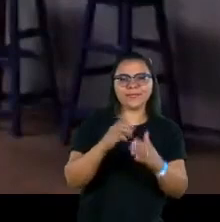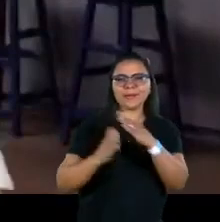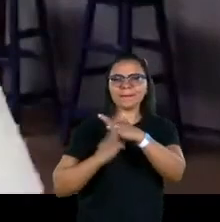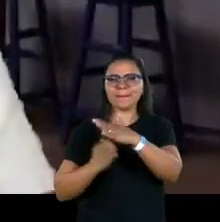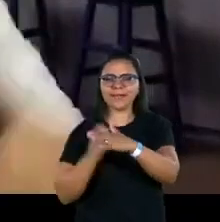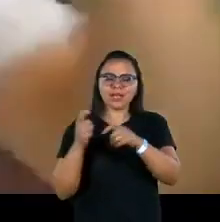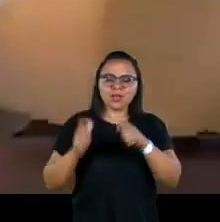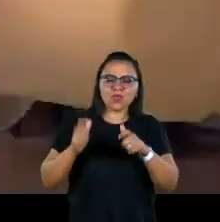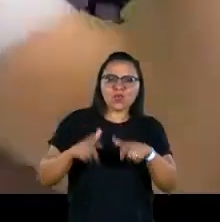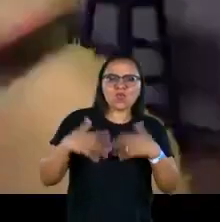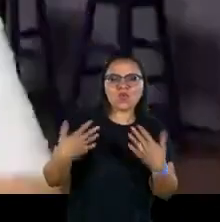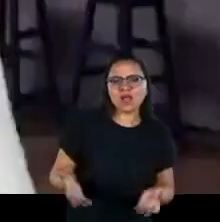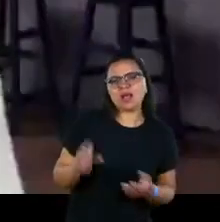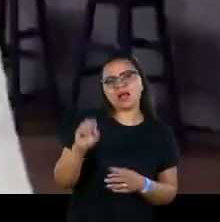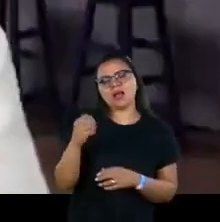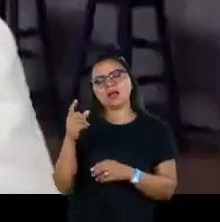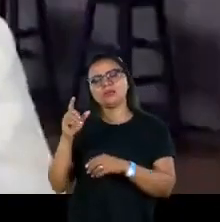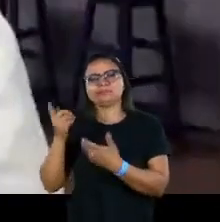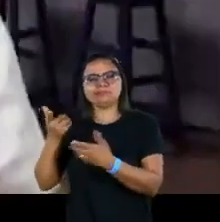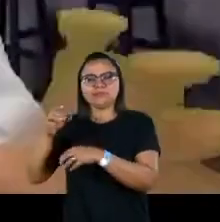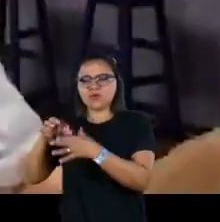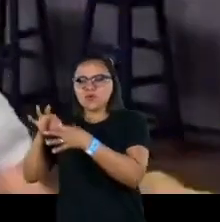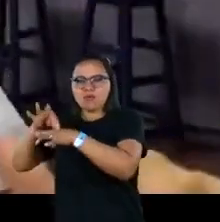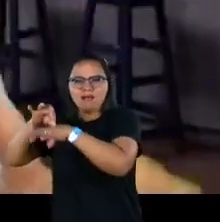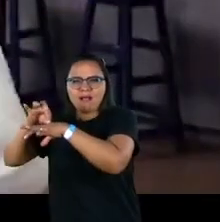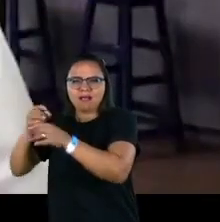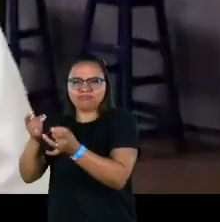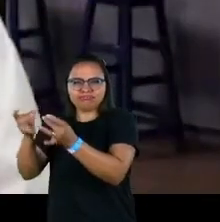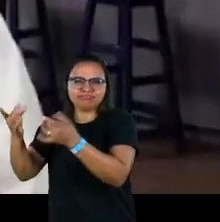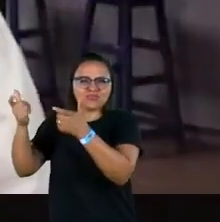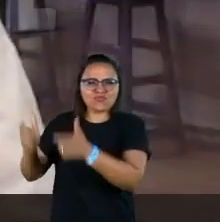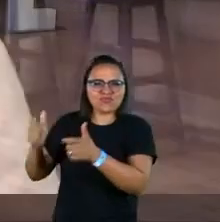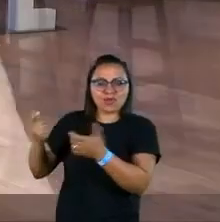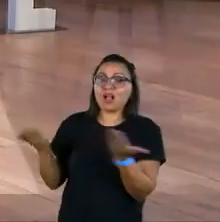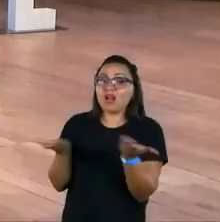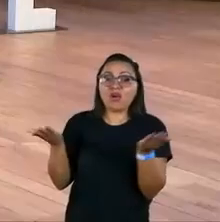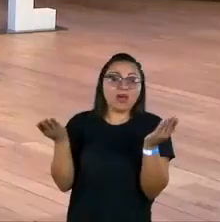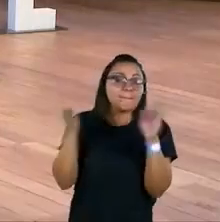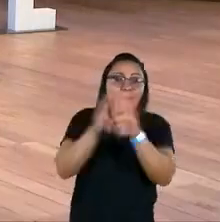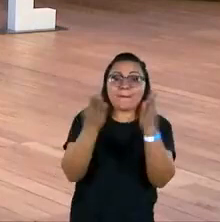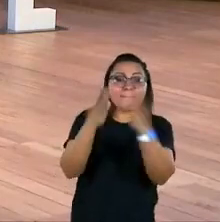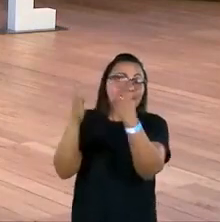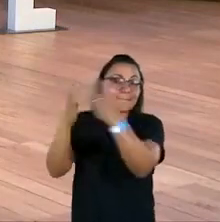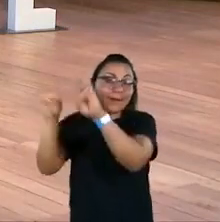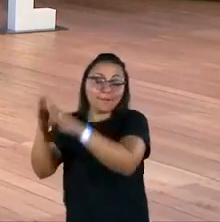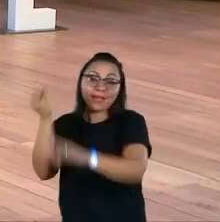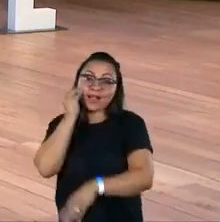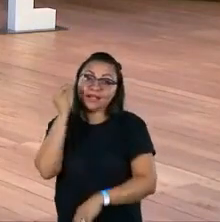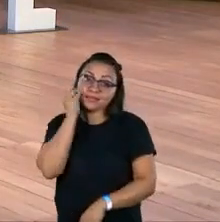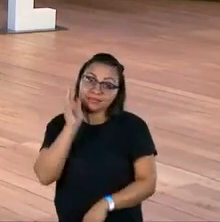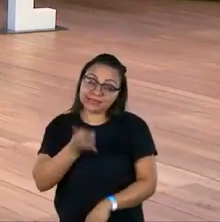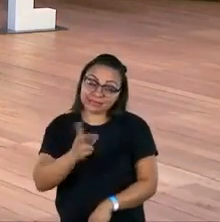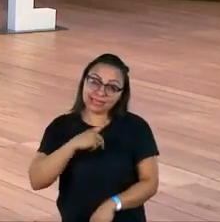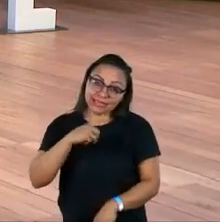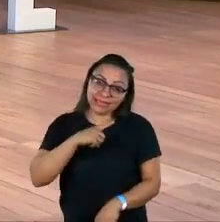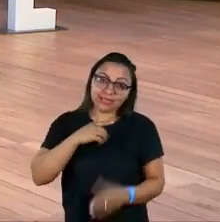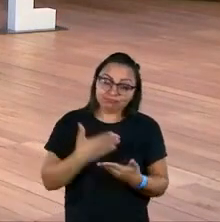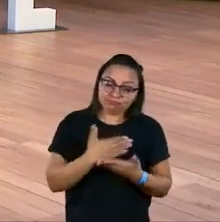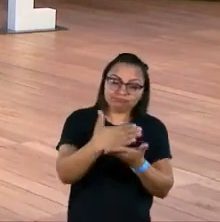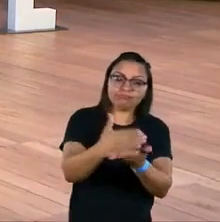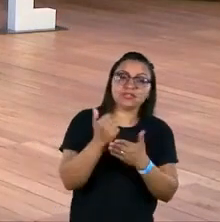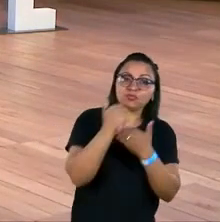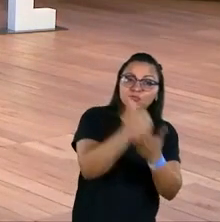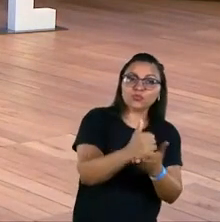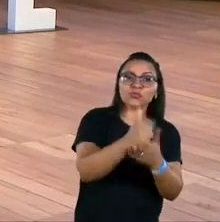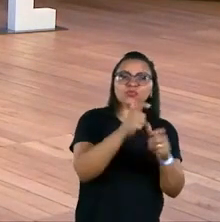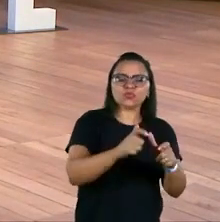local do açougue da padaria local e que agora fecharam suas portas então a gente tem tentado lançar editais de apoio